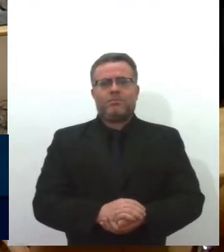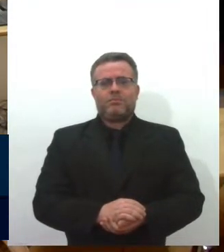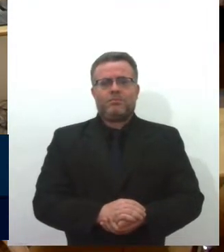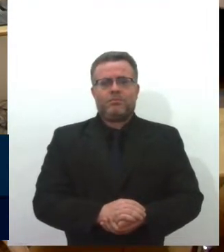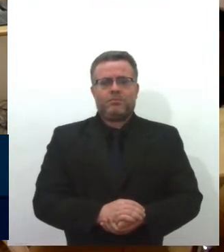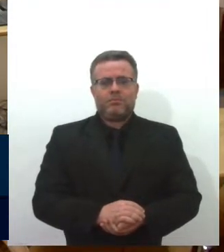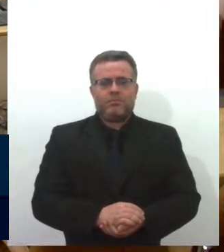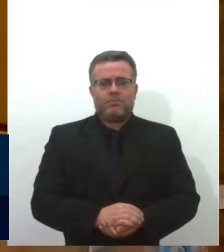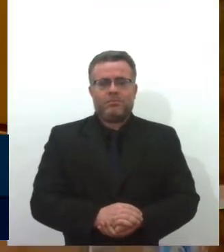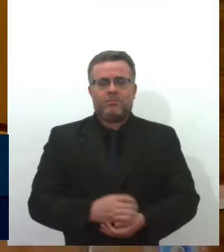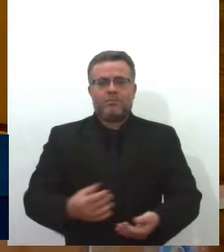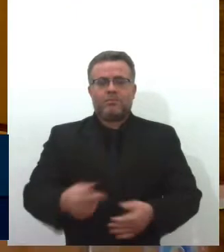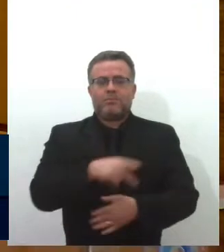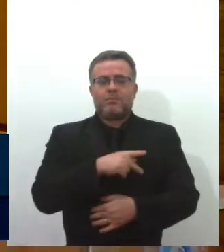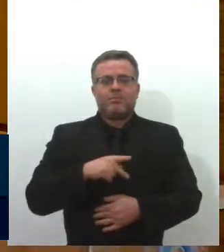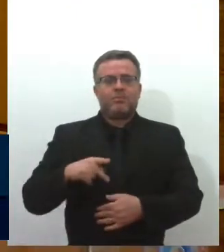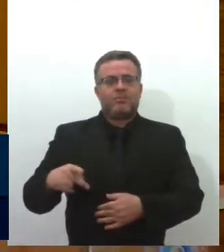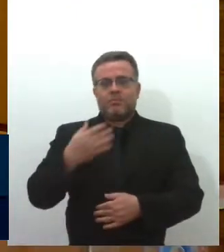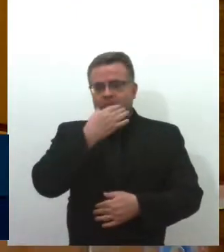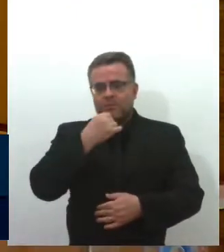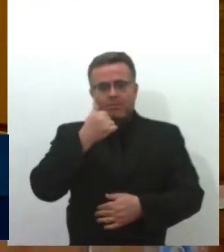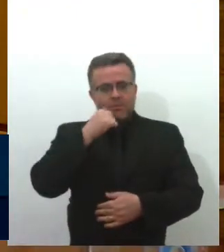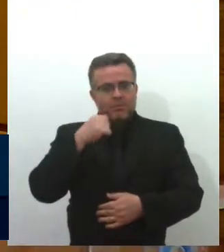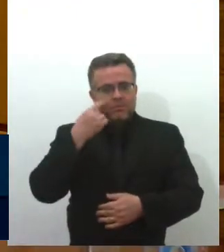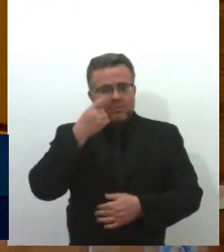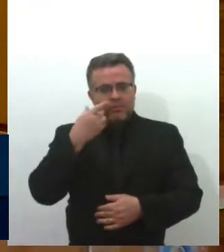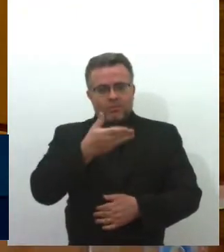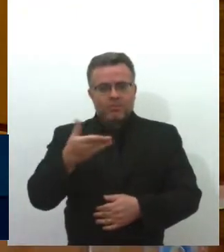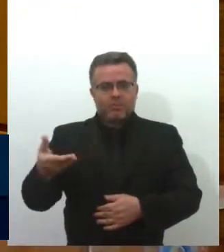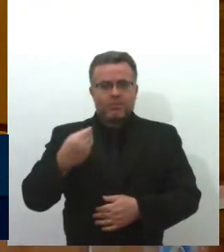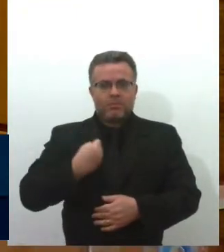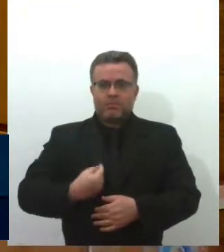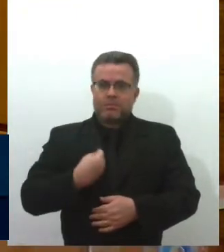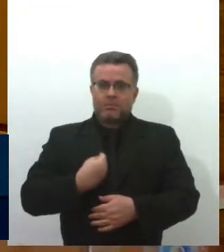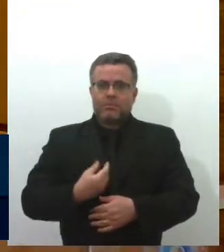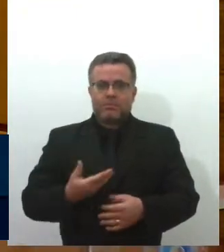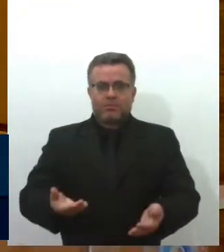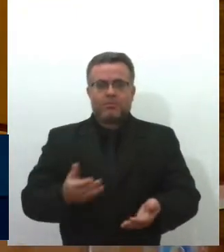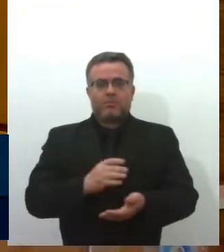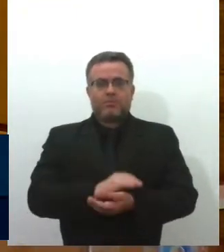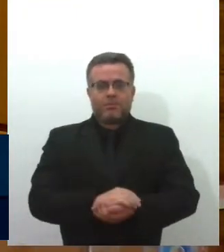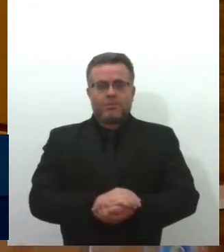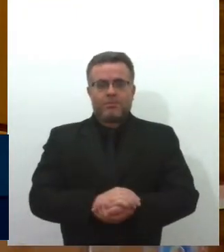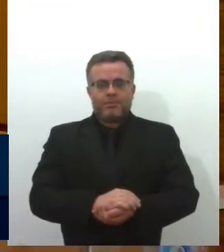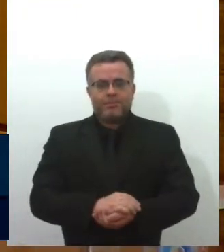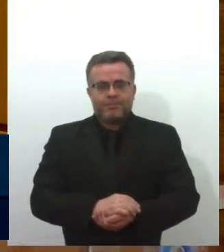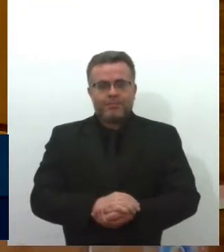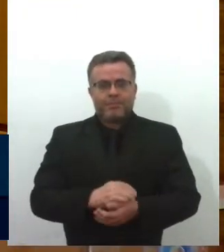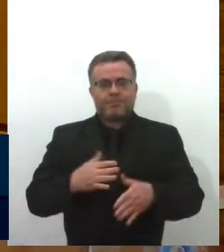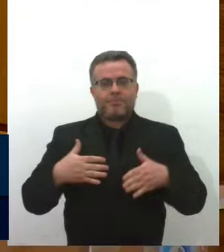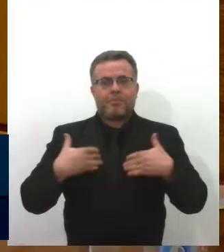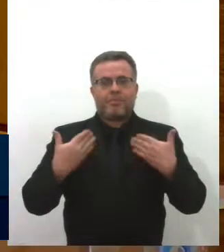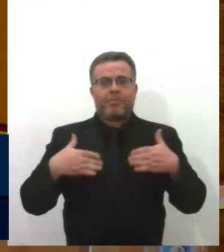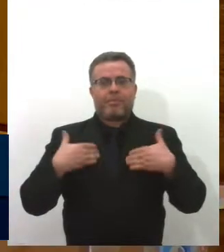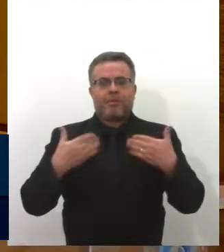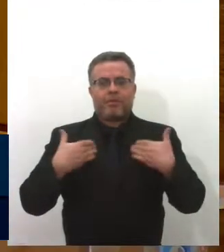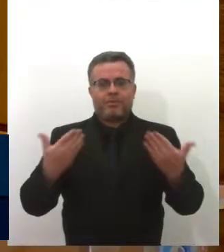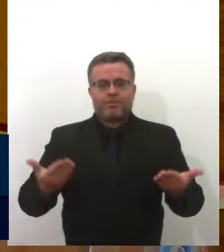Senhor presidente, senhoras e senhores deputados, Com muita alegria,